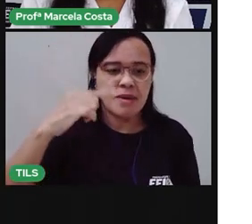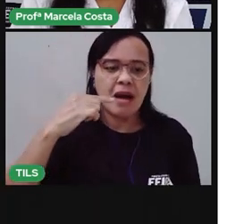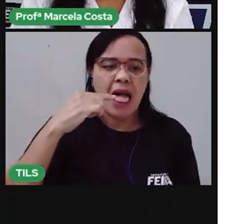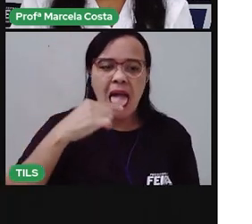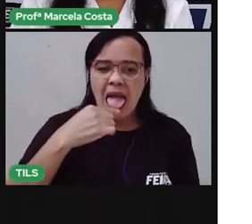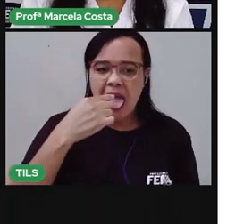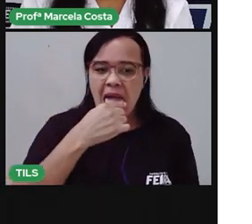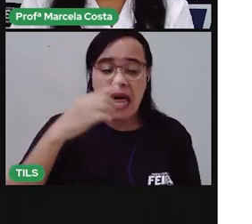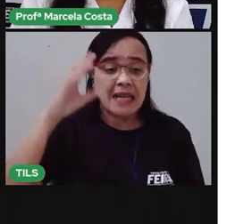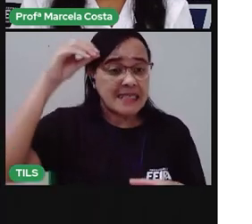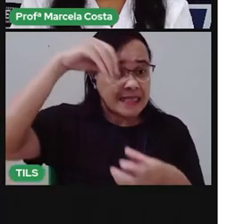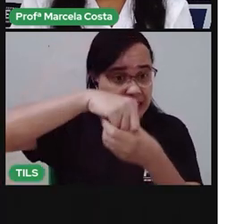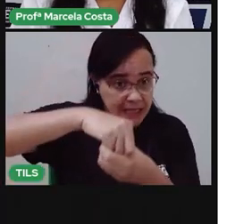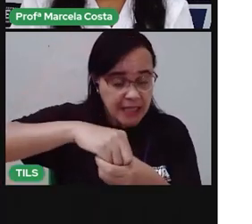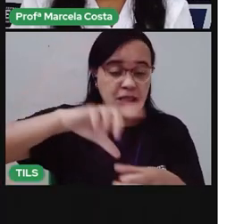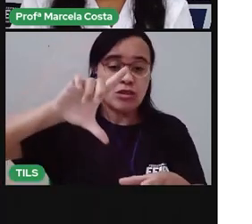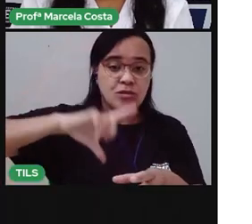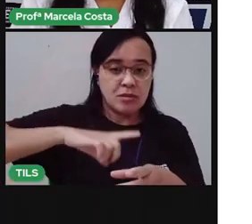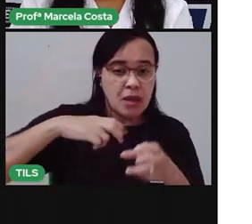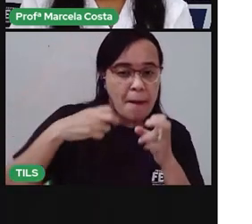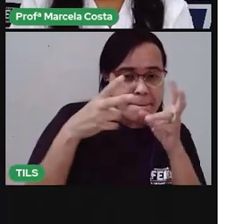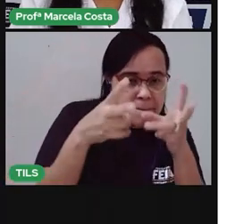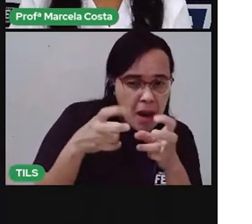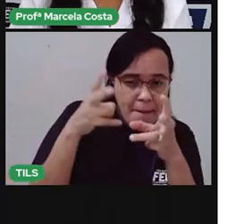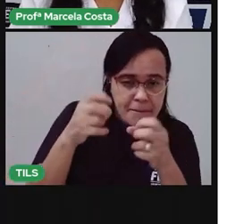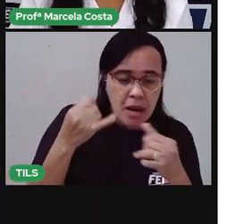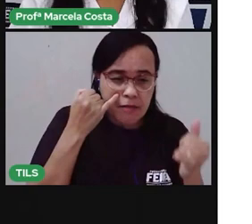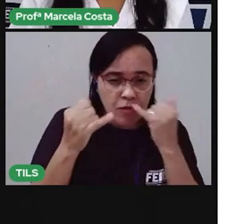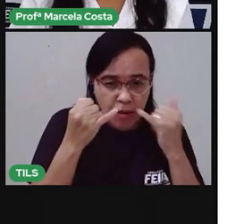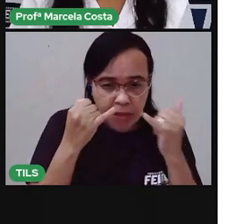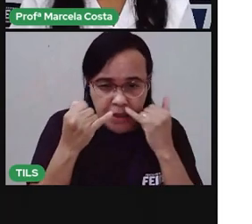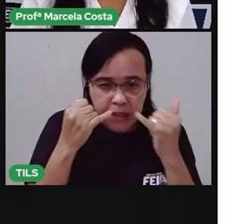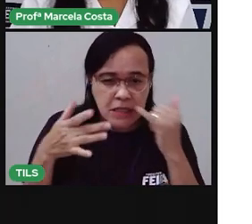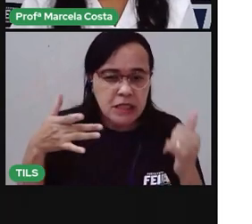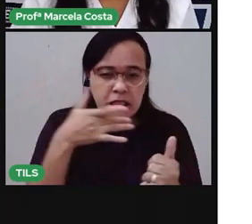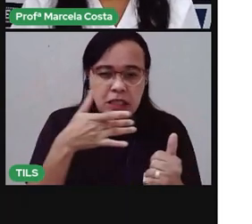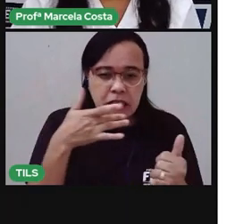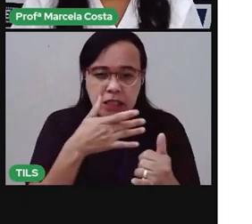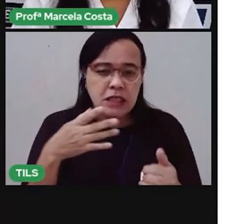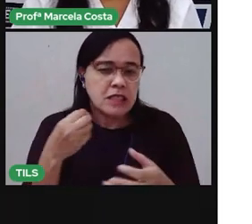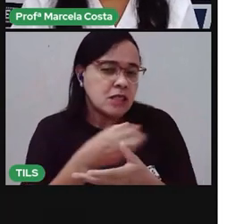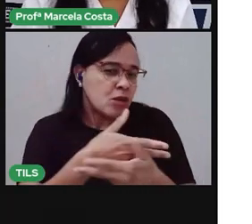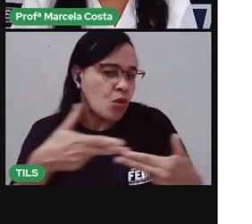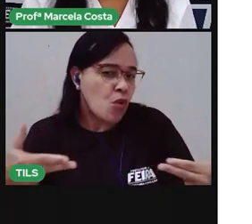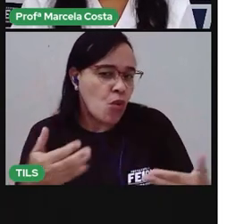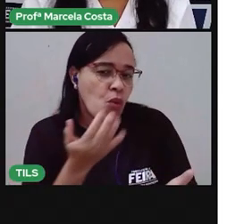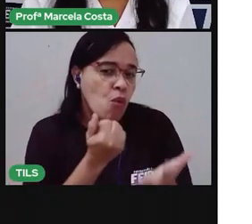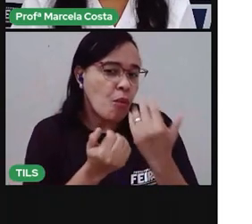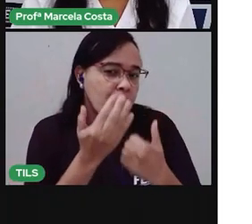gustativas, que captam as informações dos sabores e as enviam ao cérebro.